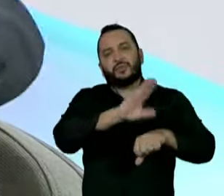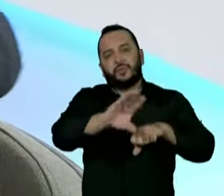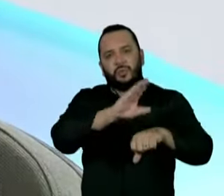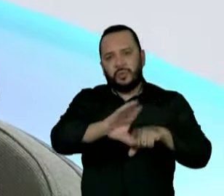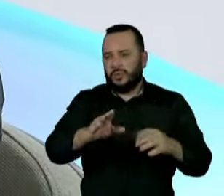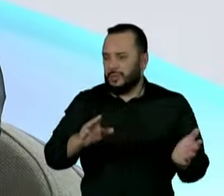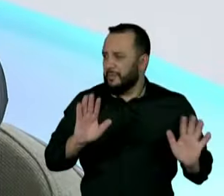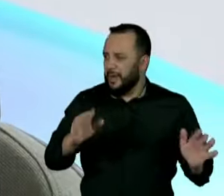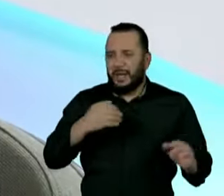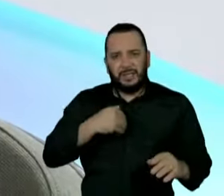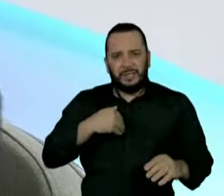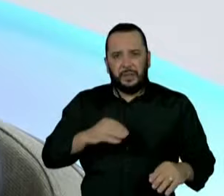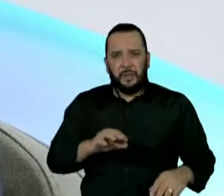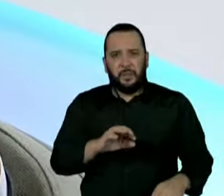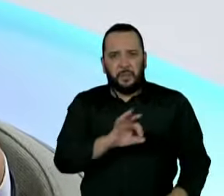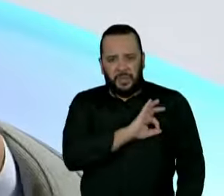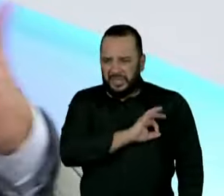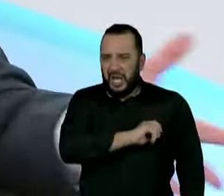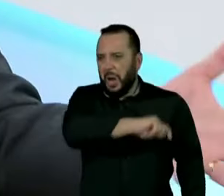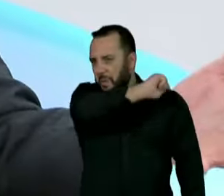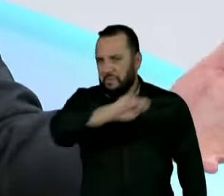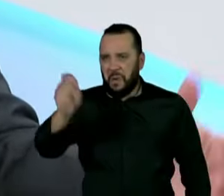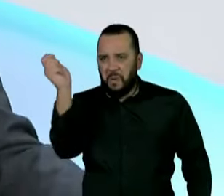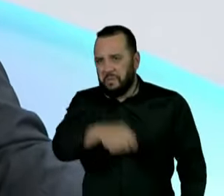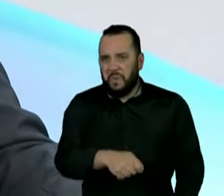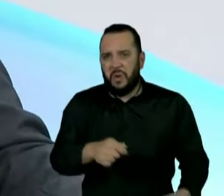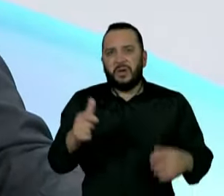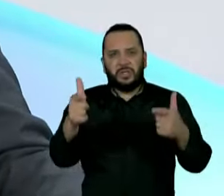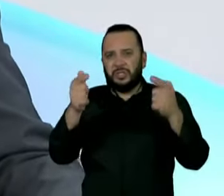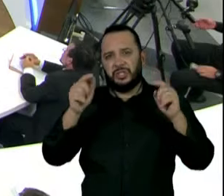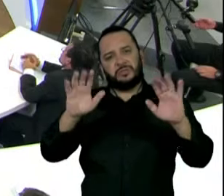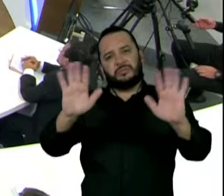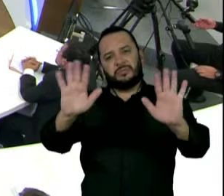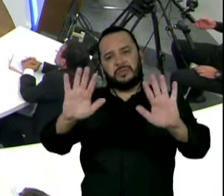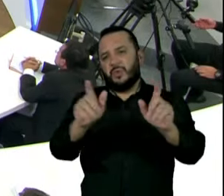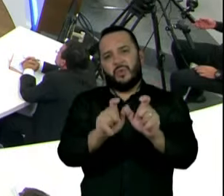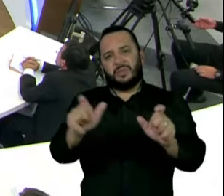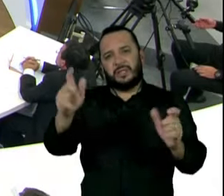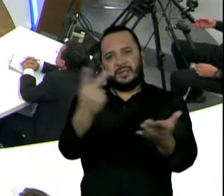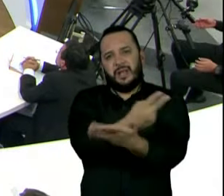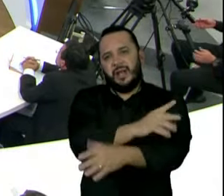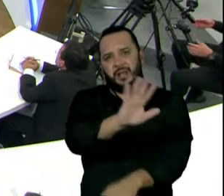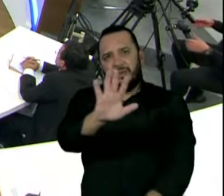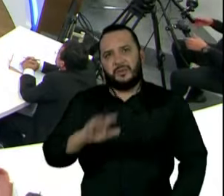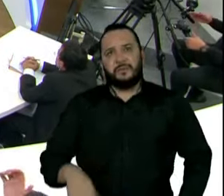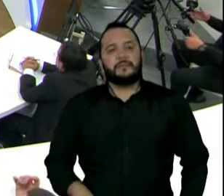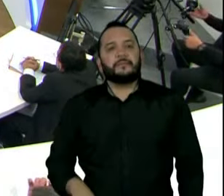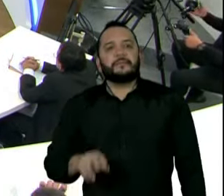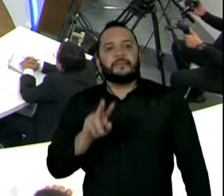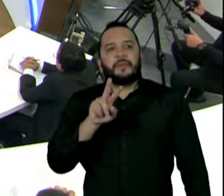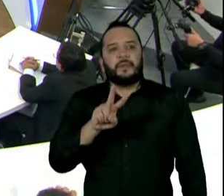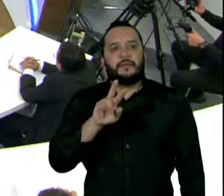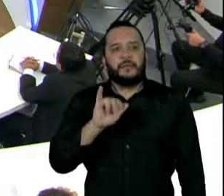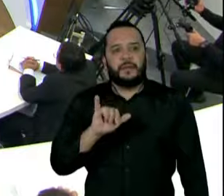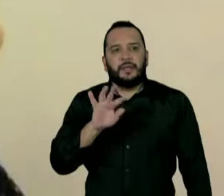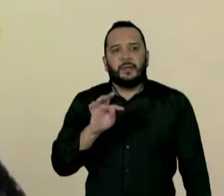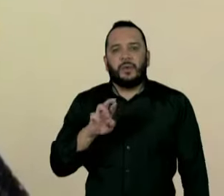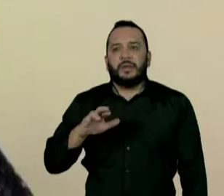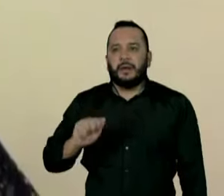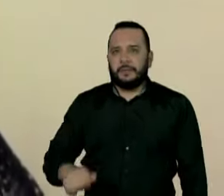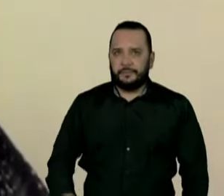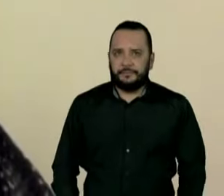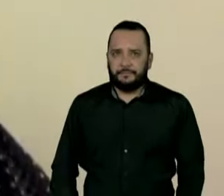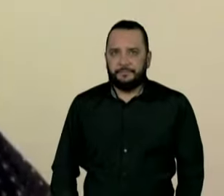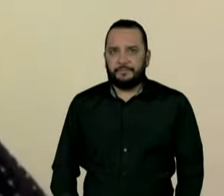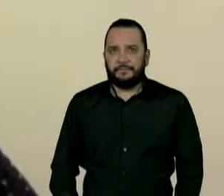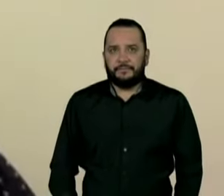cacetete, mais tiro. É exatamente o oposto. É mais oportunidade. A Vitória tinha uma pergunta, tinha pedido para ser chamada. Pode pôr.